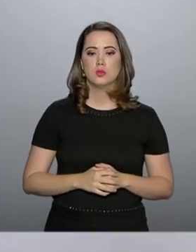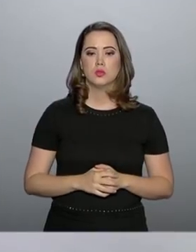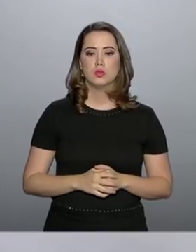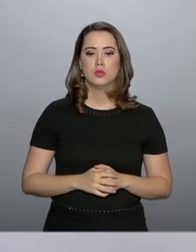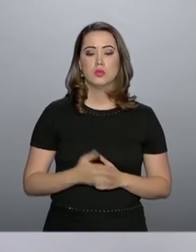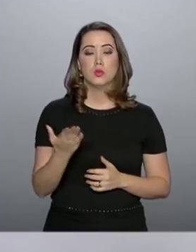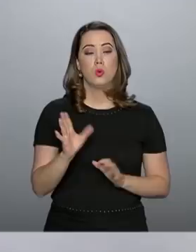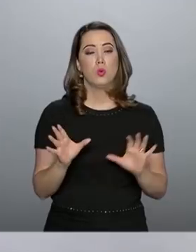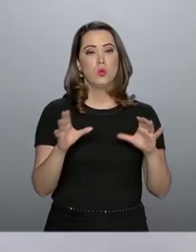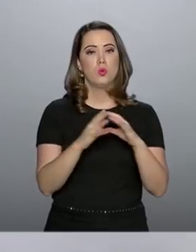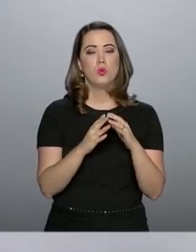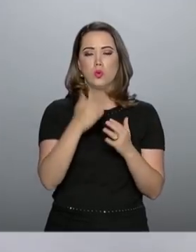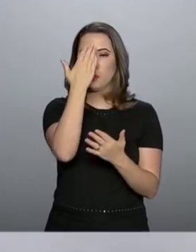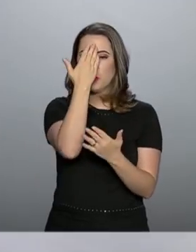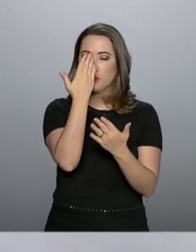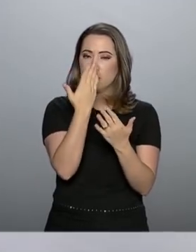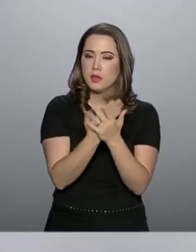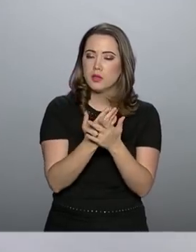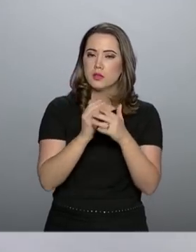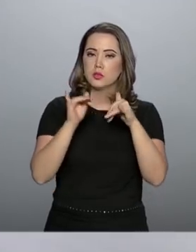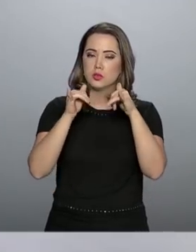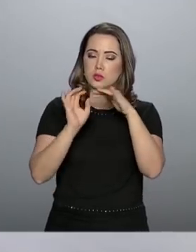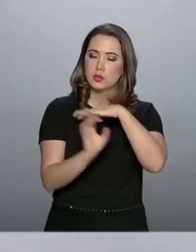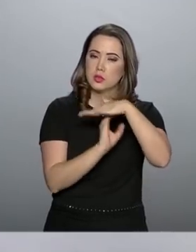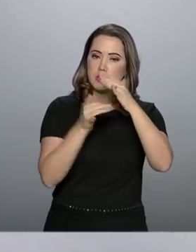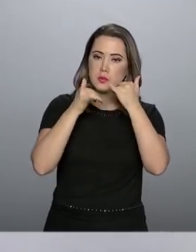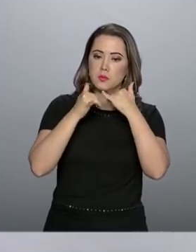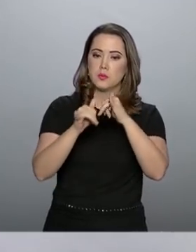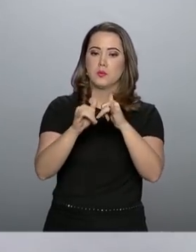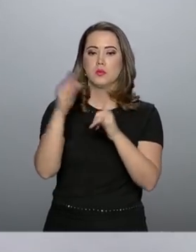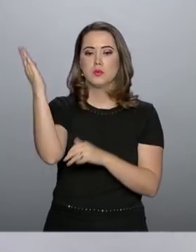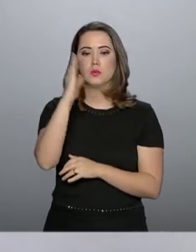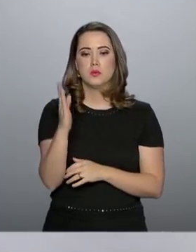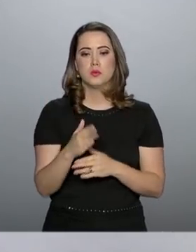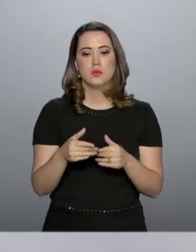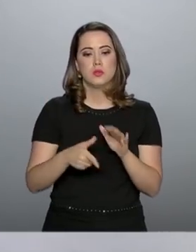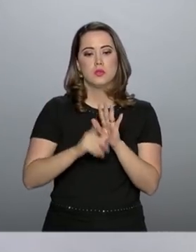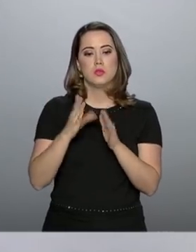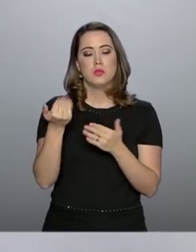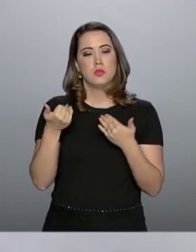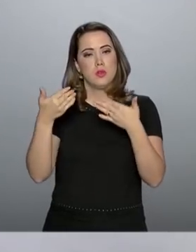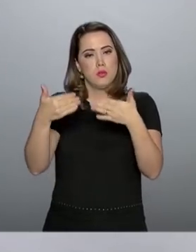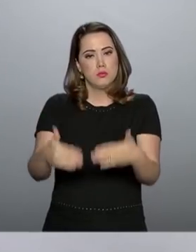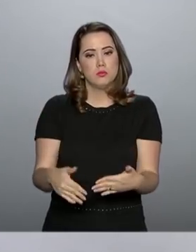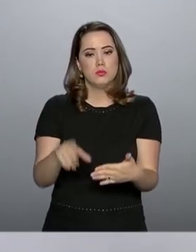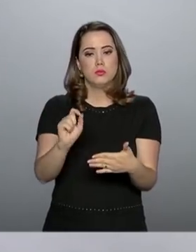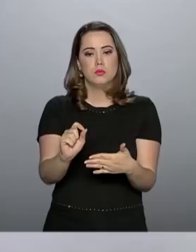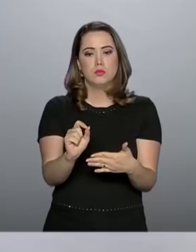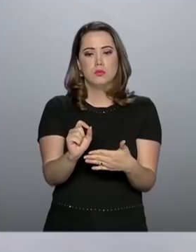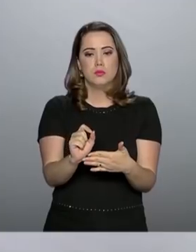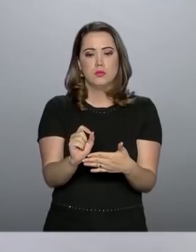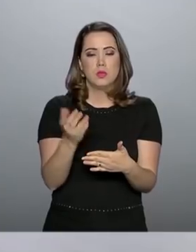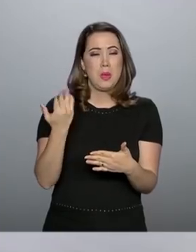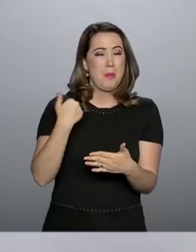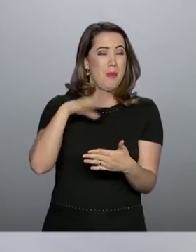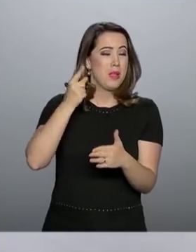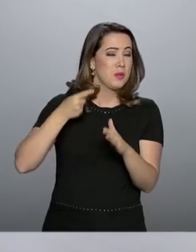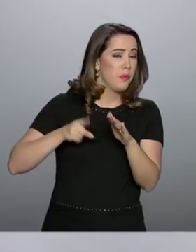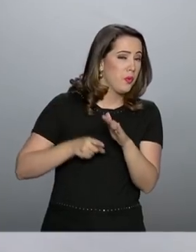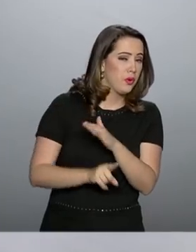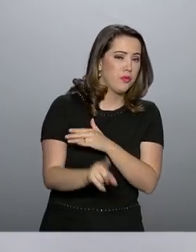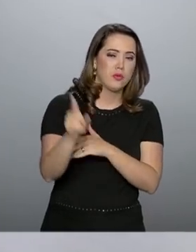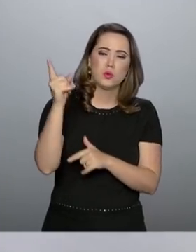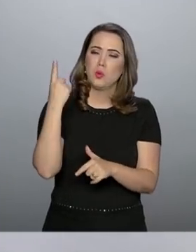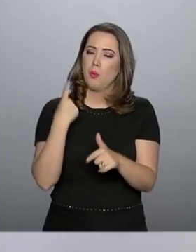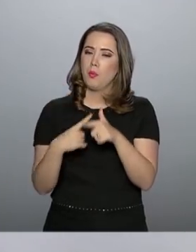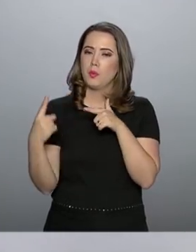confiante no setor elétrico brasileiro, que recentemente enfrentou a mais grave crise